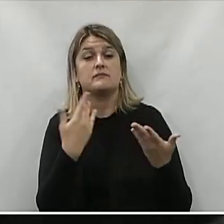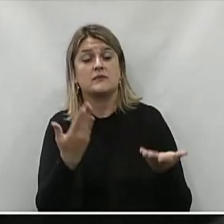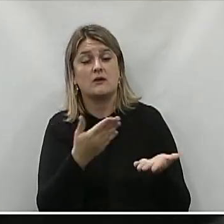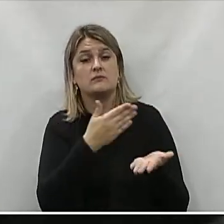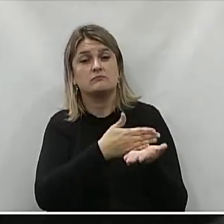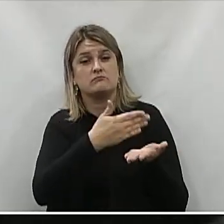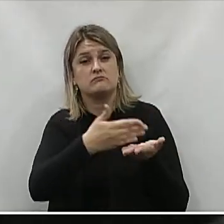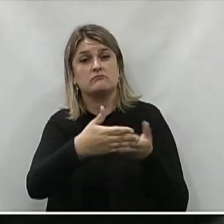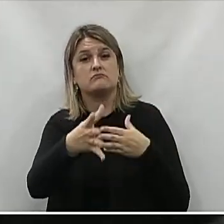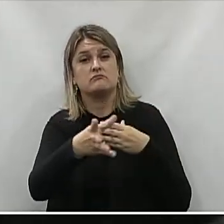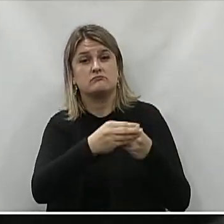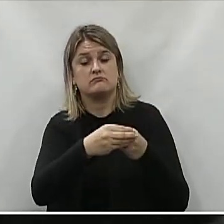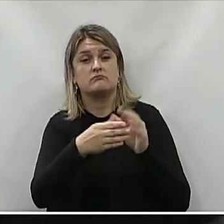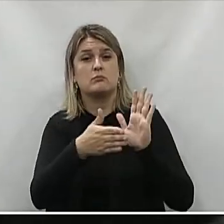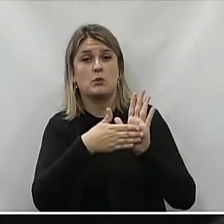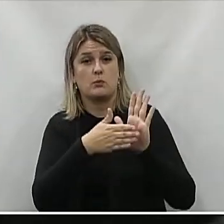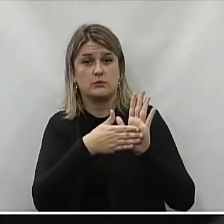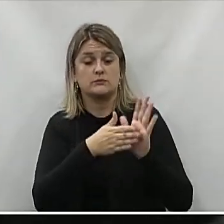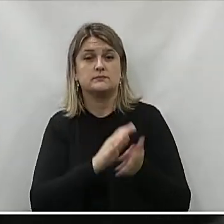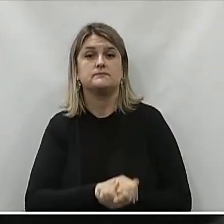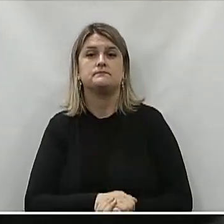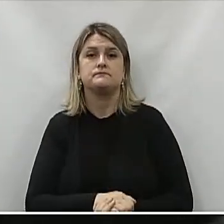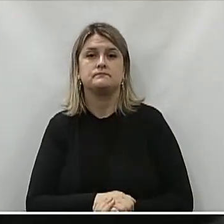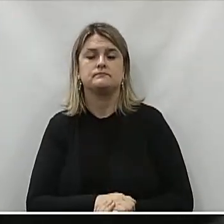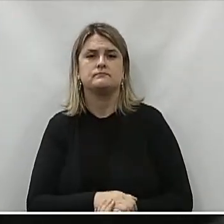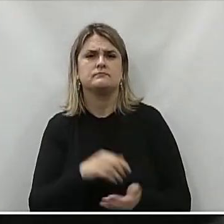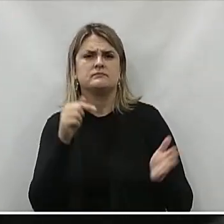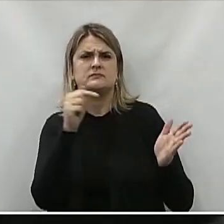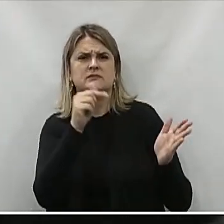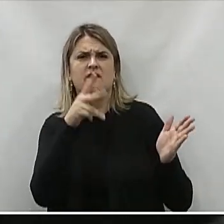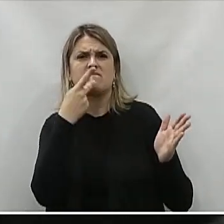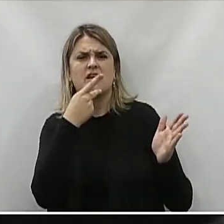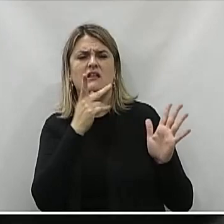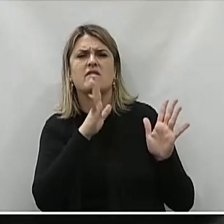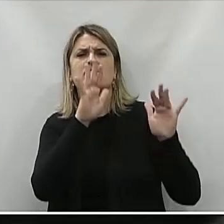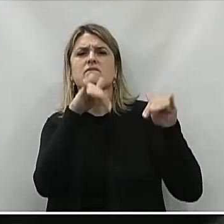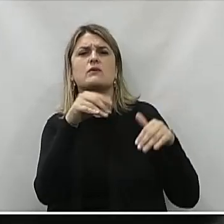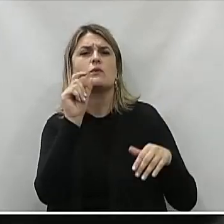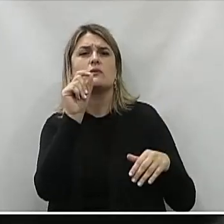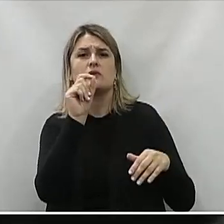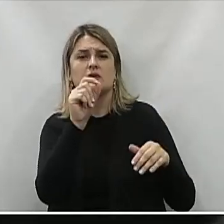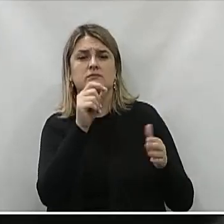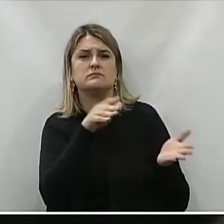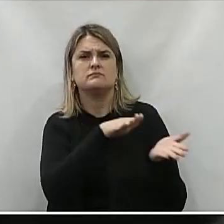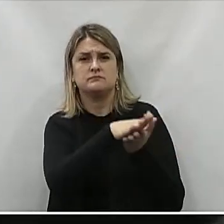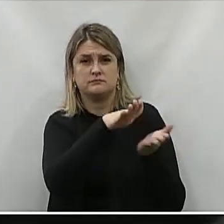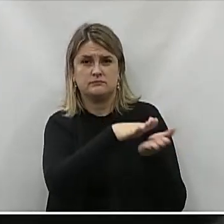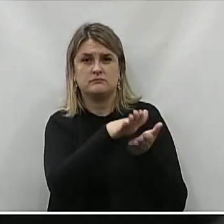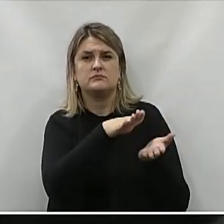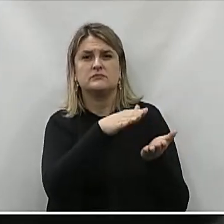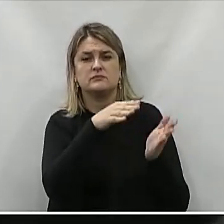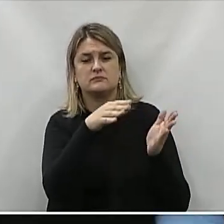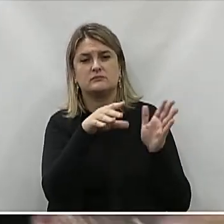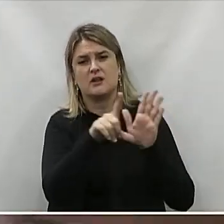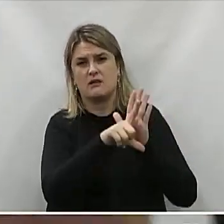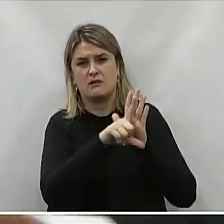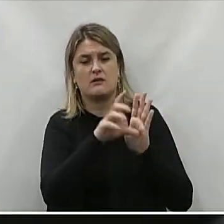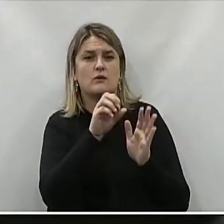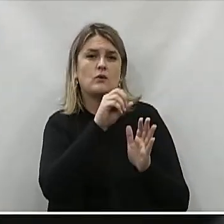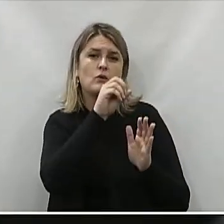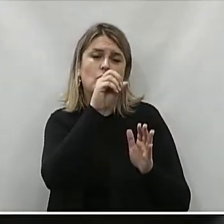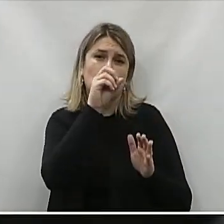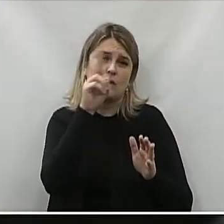Se acha Incluída Na proposição Aqui se refere Para fins De publicação A não ser Que sejam Oferecidas